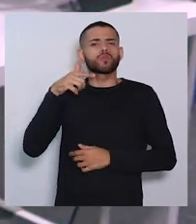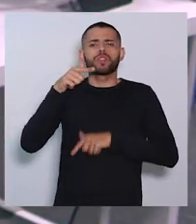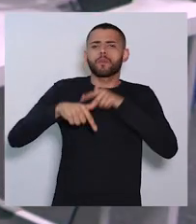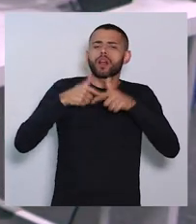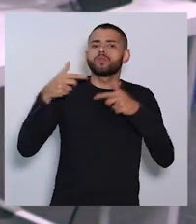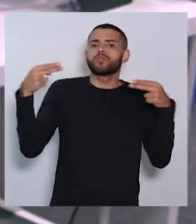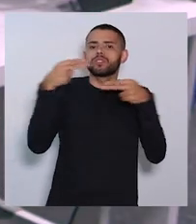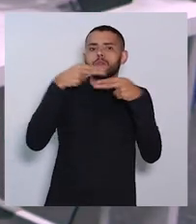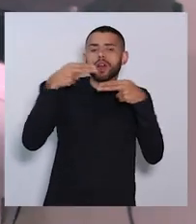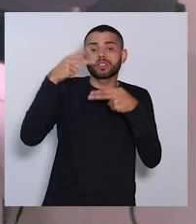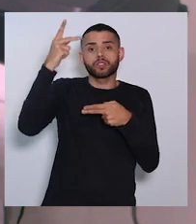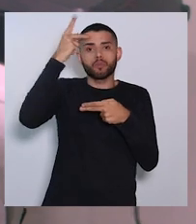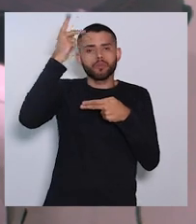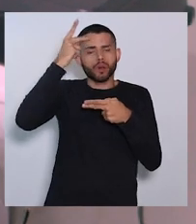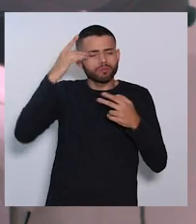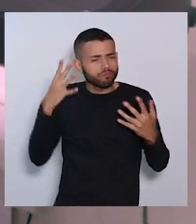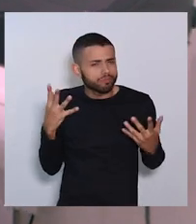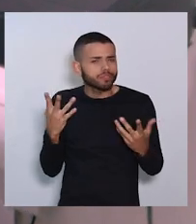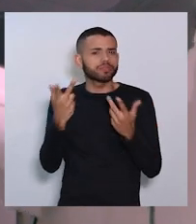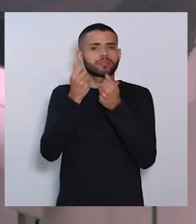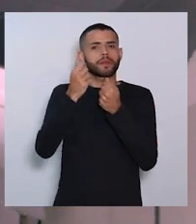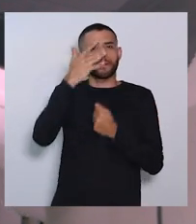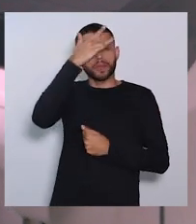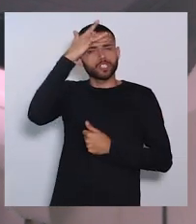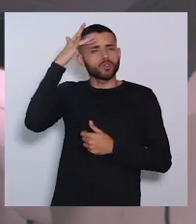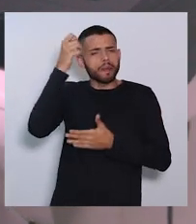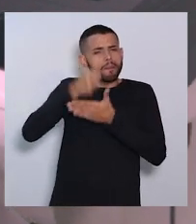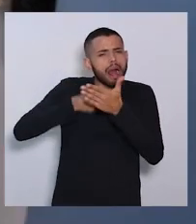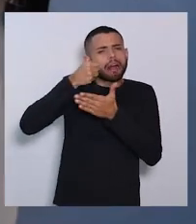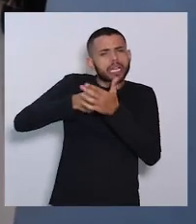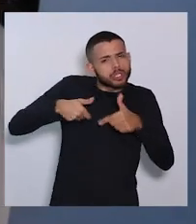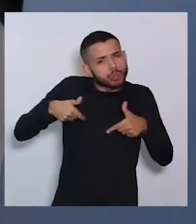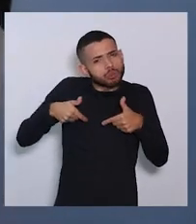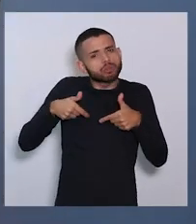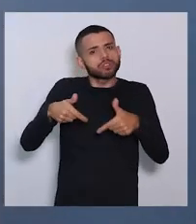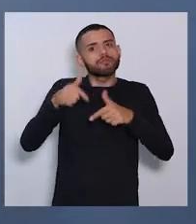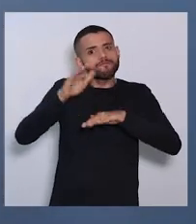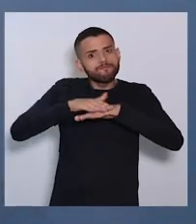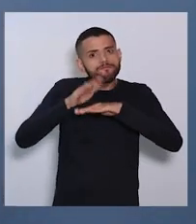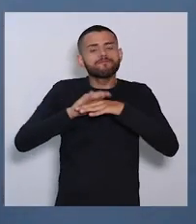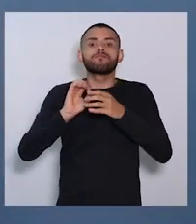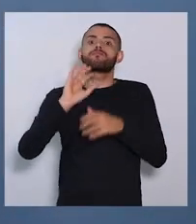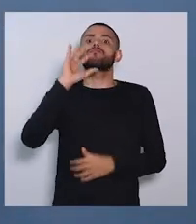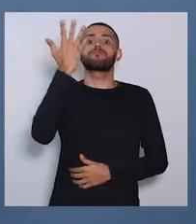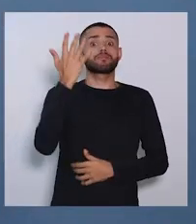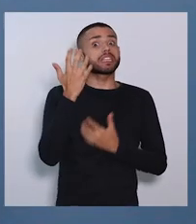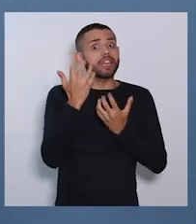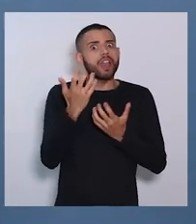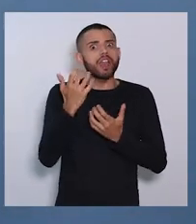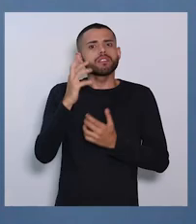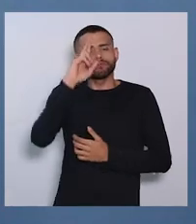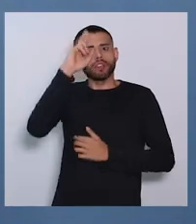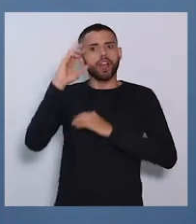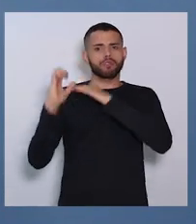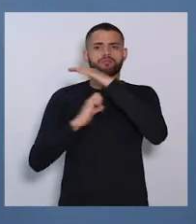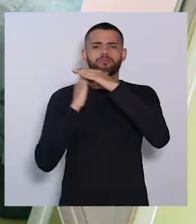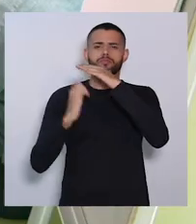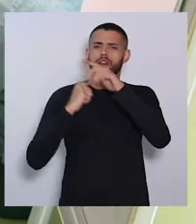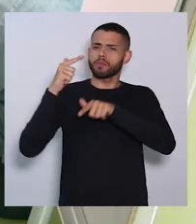trabalho do Sebrae São Paulo valer a pena. Gente batalhadora que quer fazer acontecer, quer empreender,